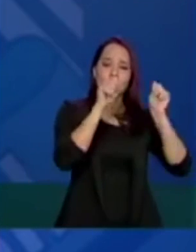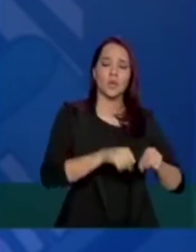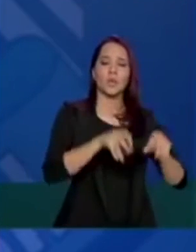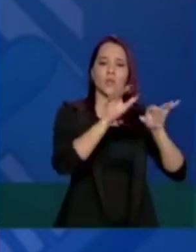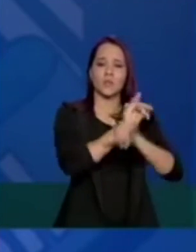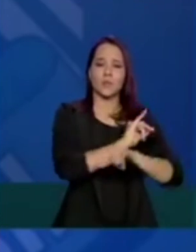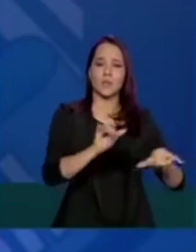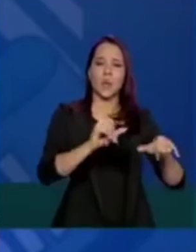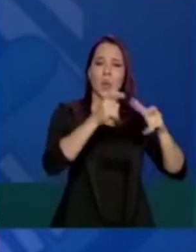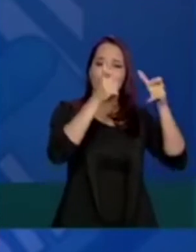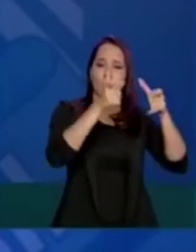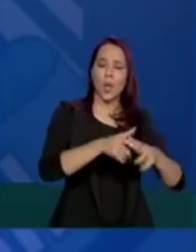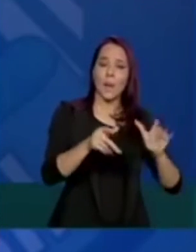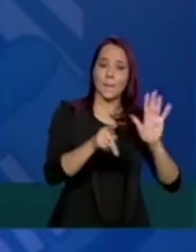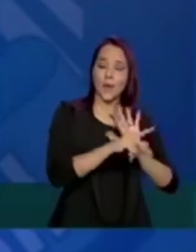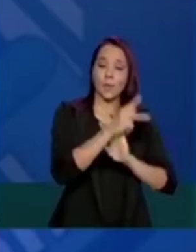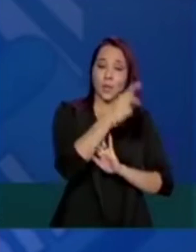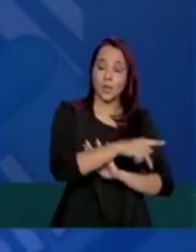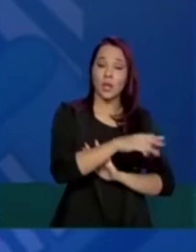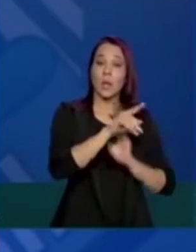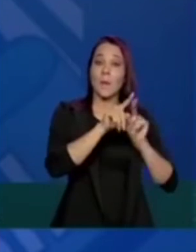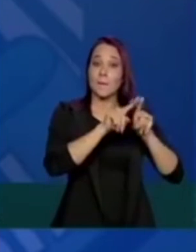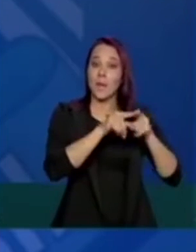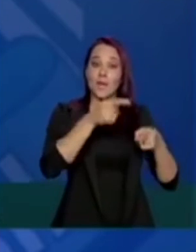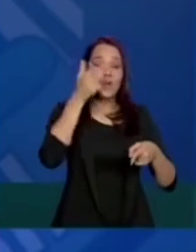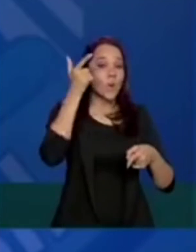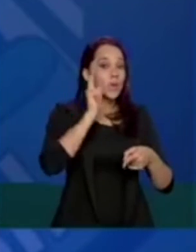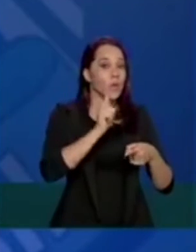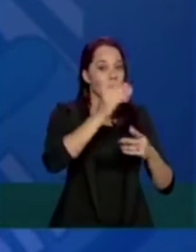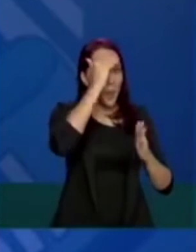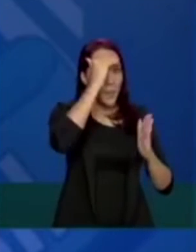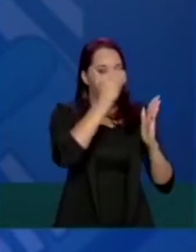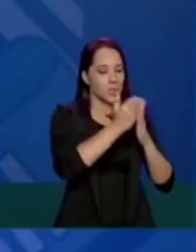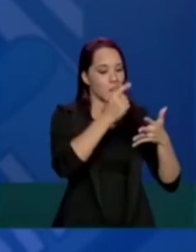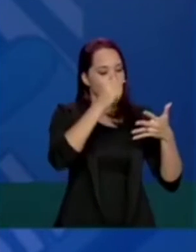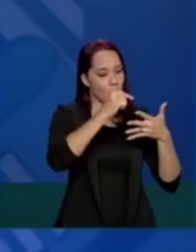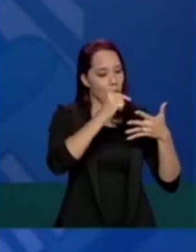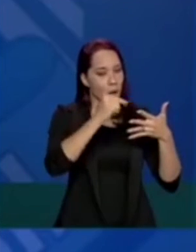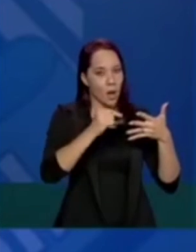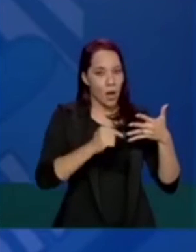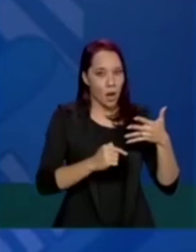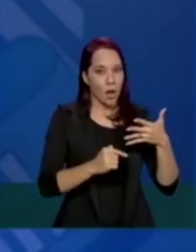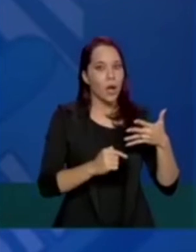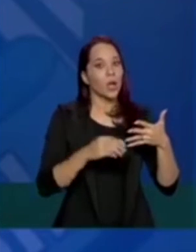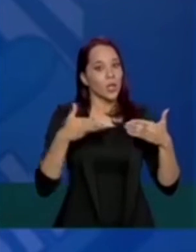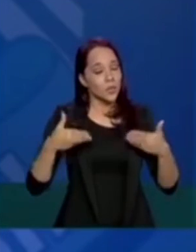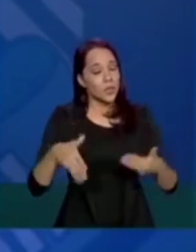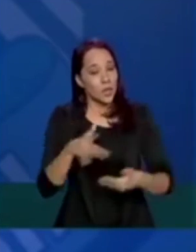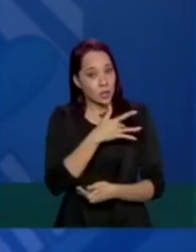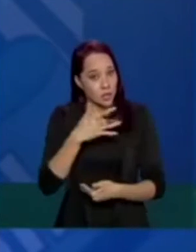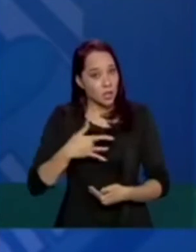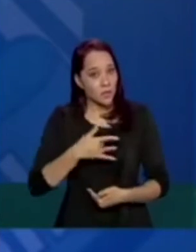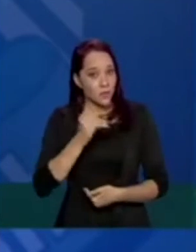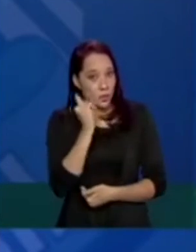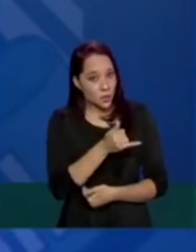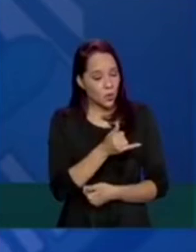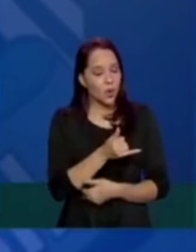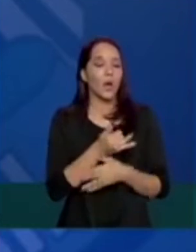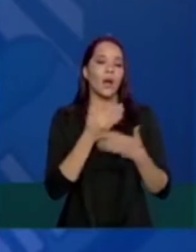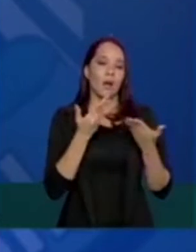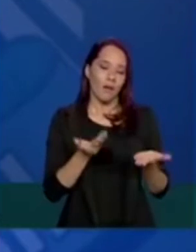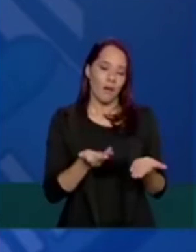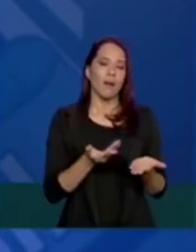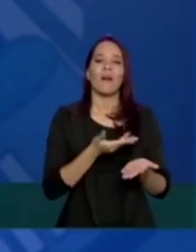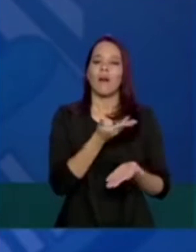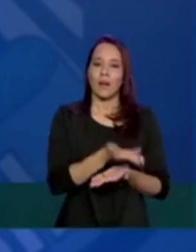locais, mas que atendam aos requisitos mínimos de informação que o Ministério da Saúde divulga, a gente vai